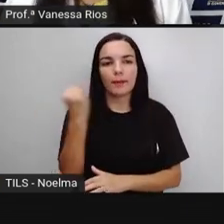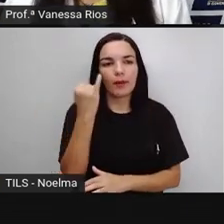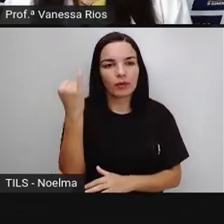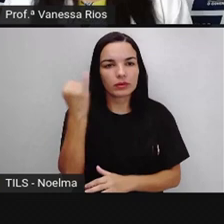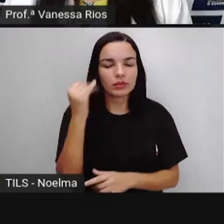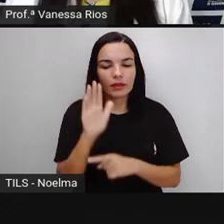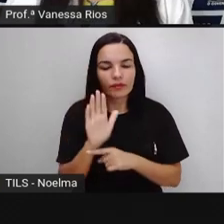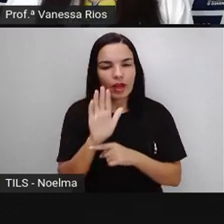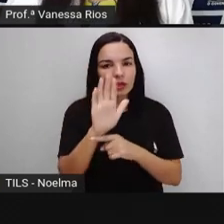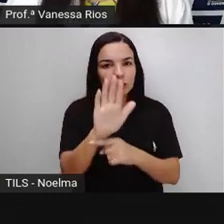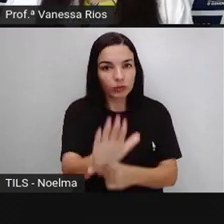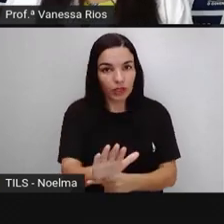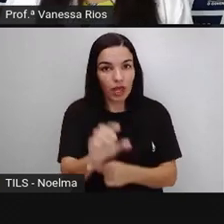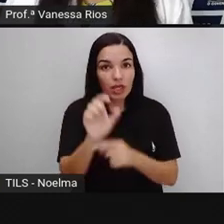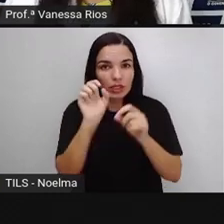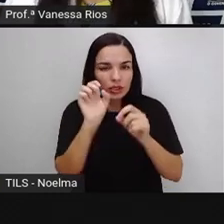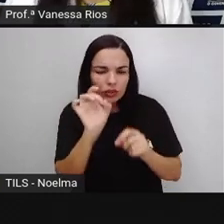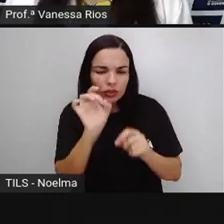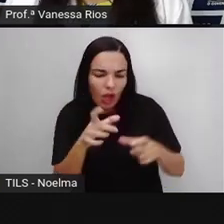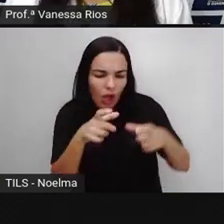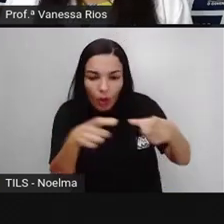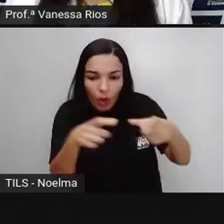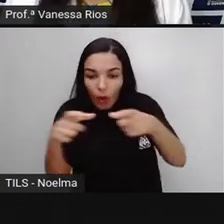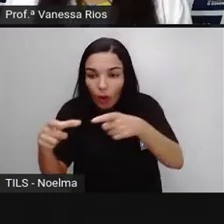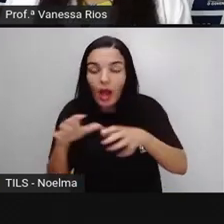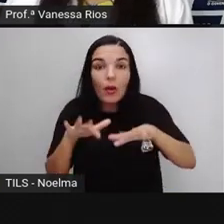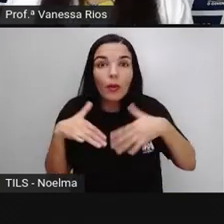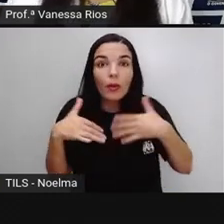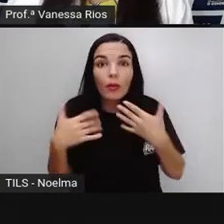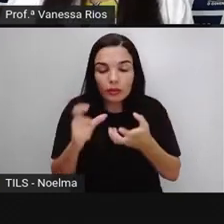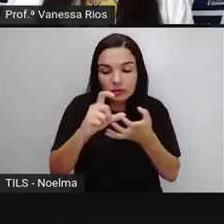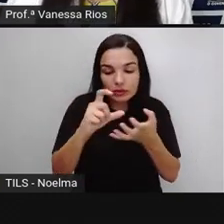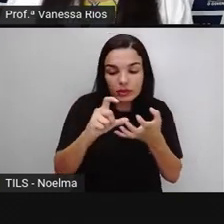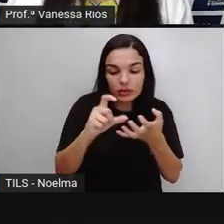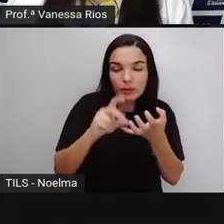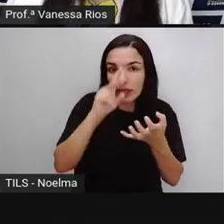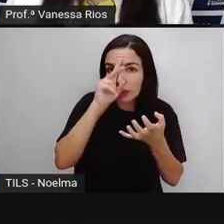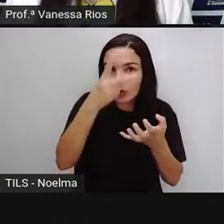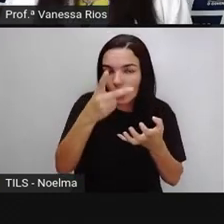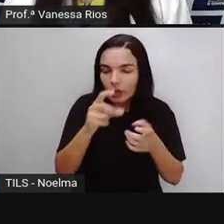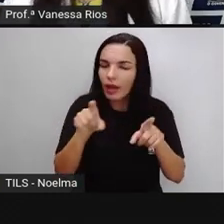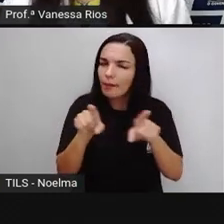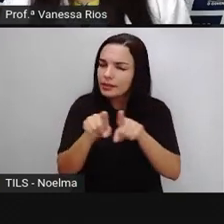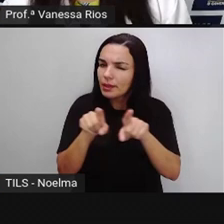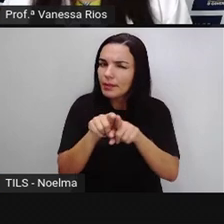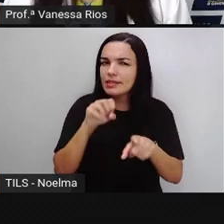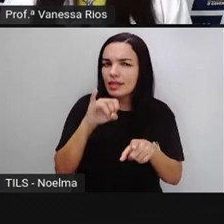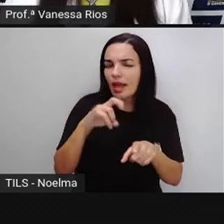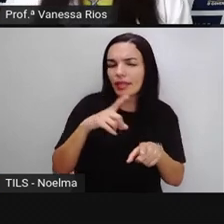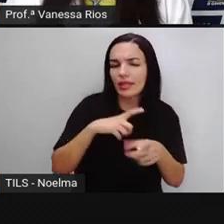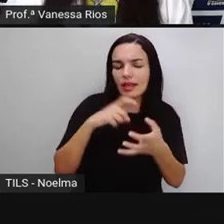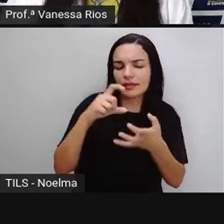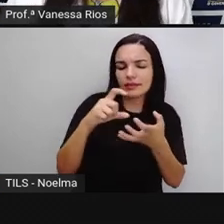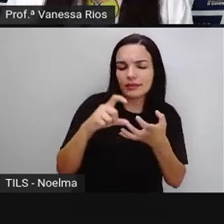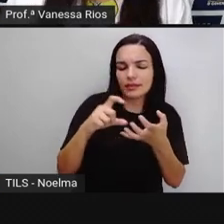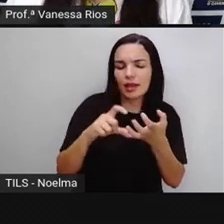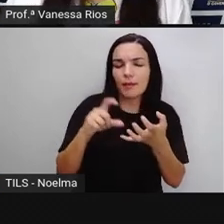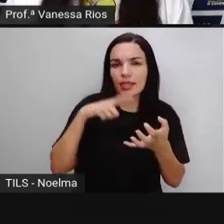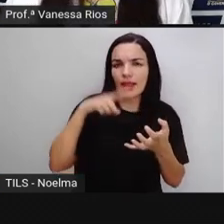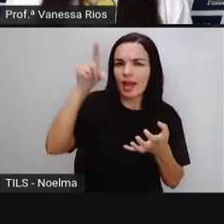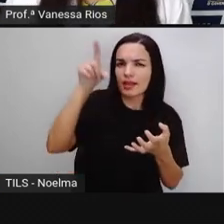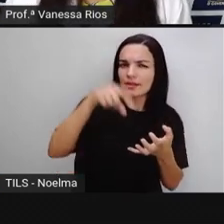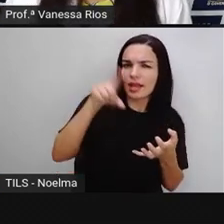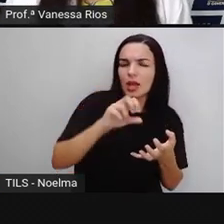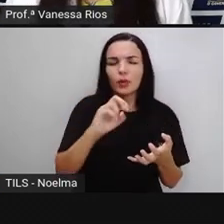ajudar não só a localizar a sílaba tônica, mas também identificar se essa sílaba recebe acento, se não recebe acento.